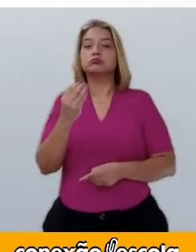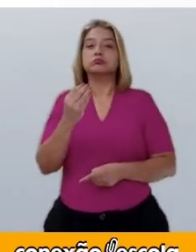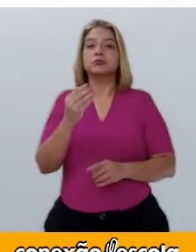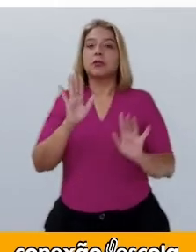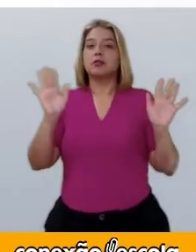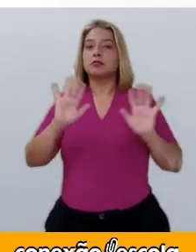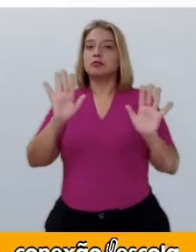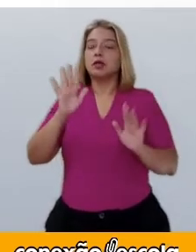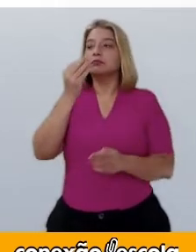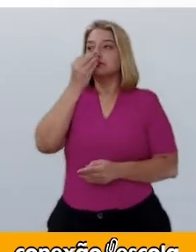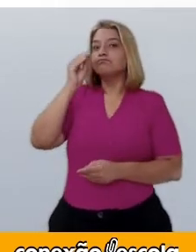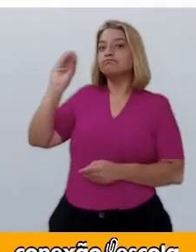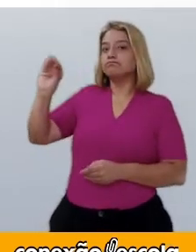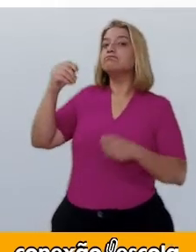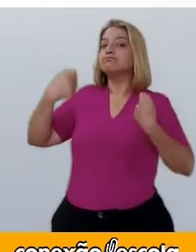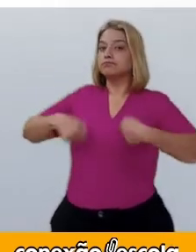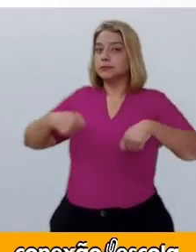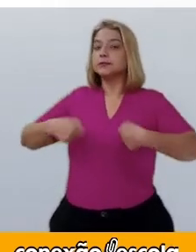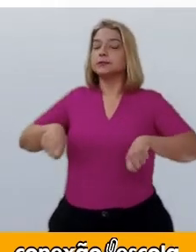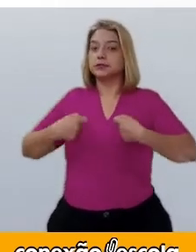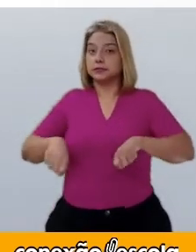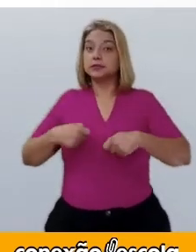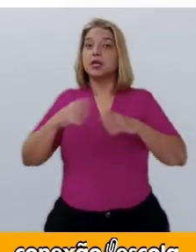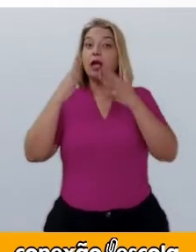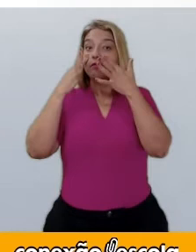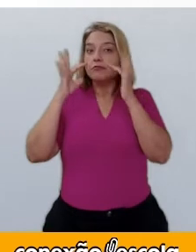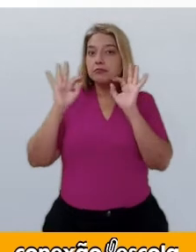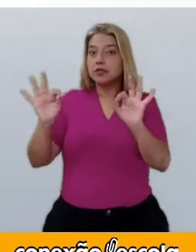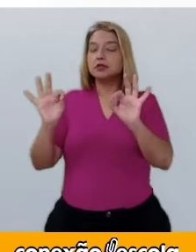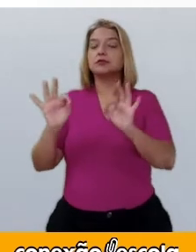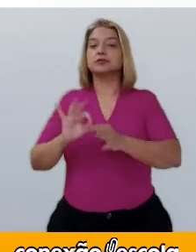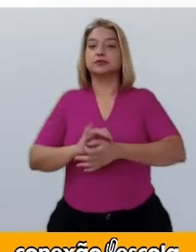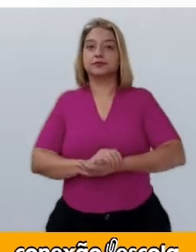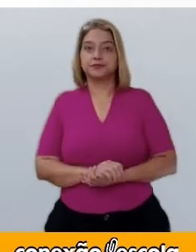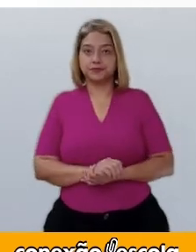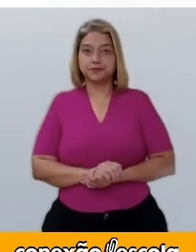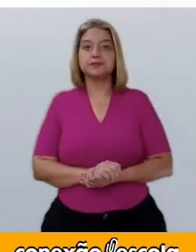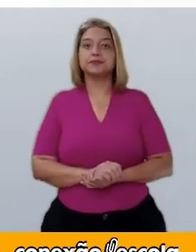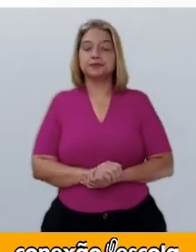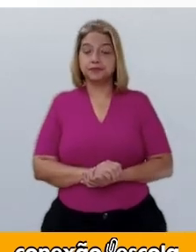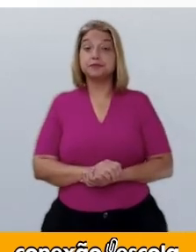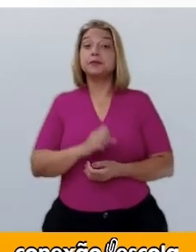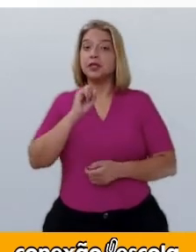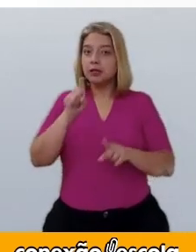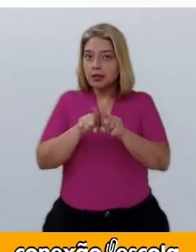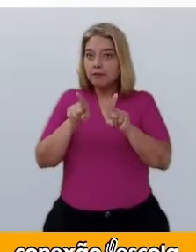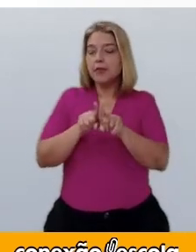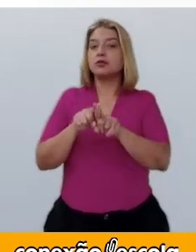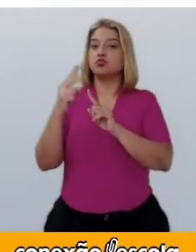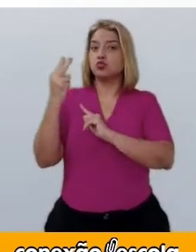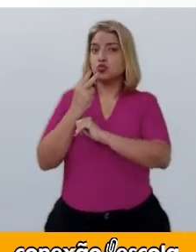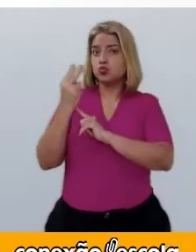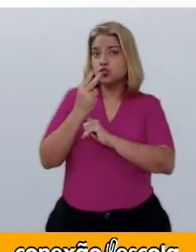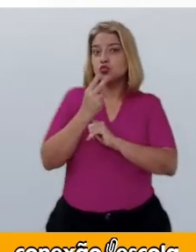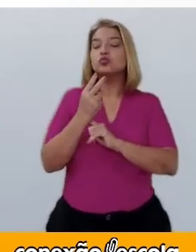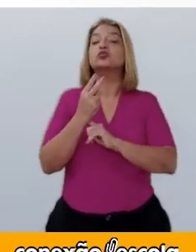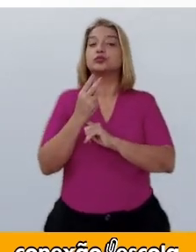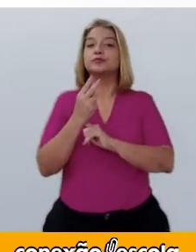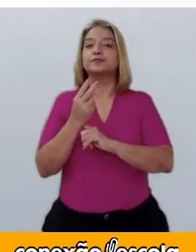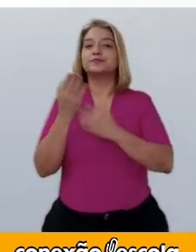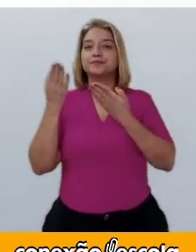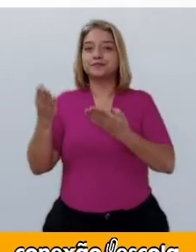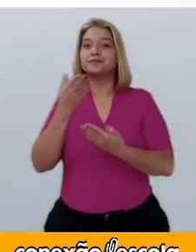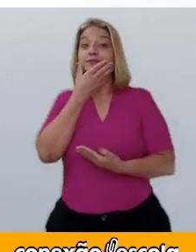não deem ouvidos a ele. Fiquem atentas e se cuidem. caçador.